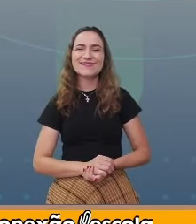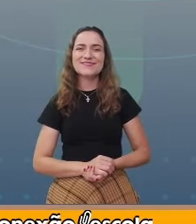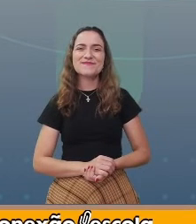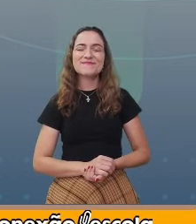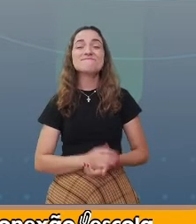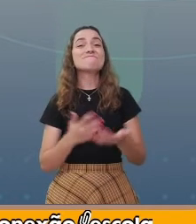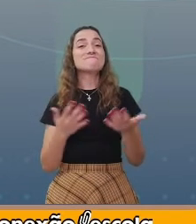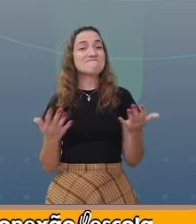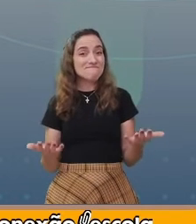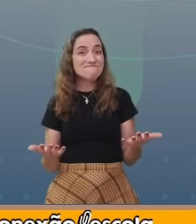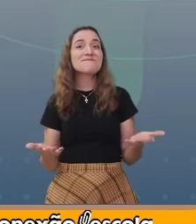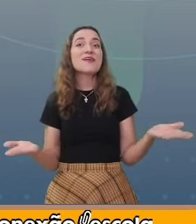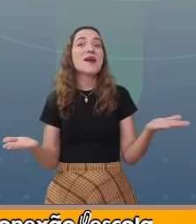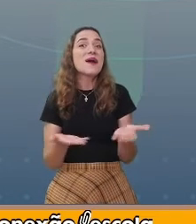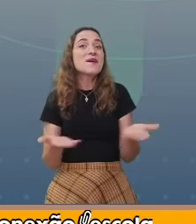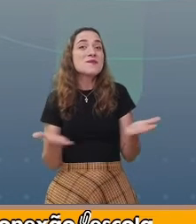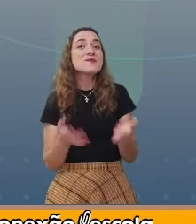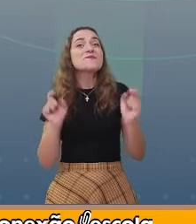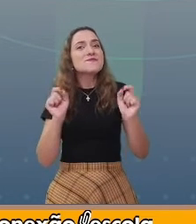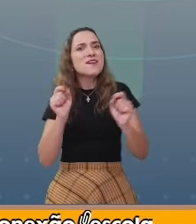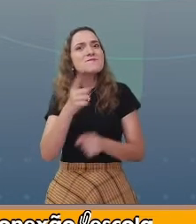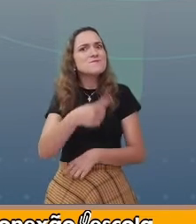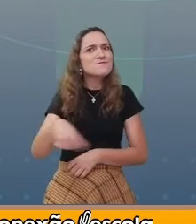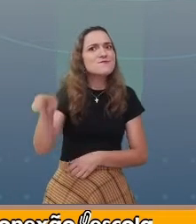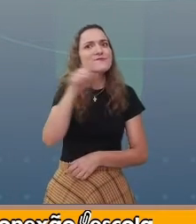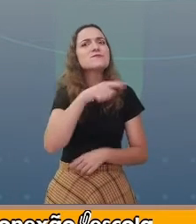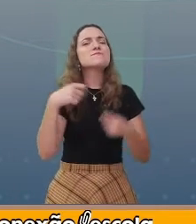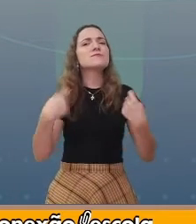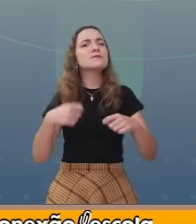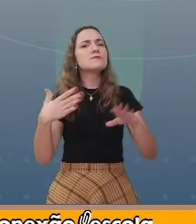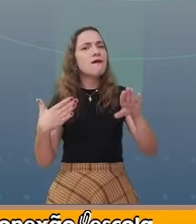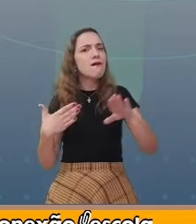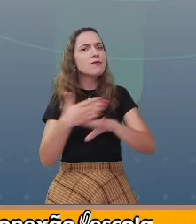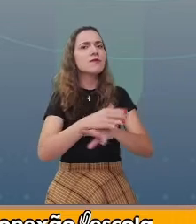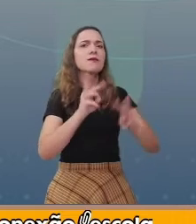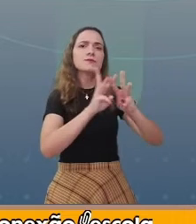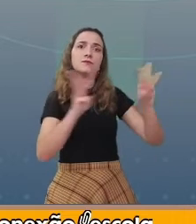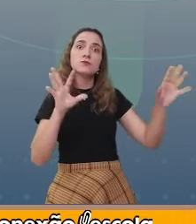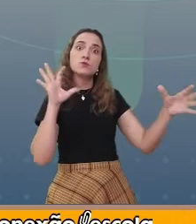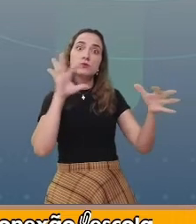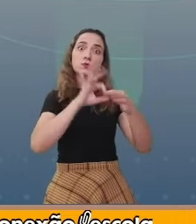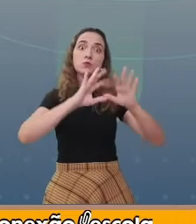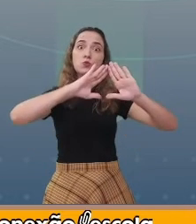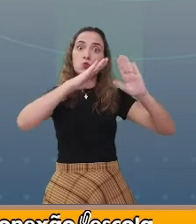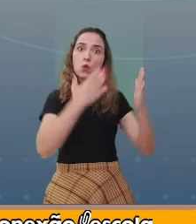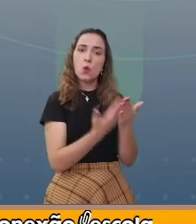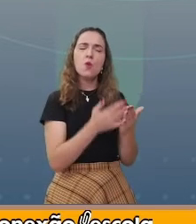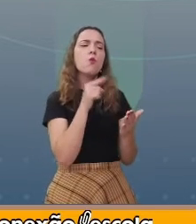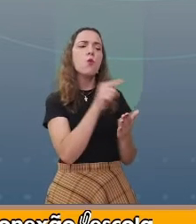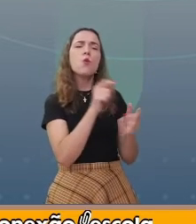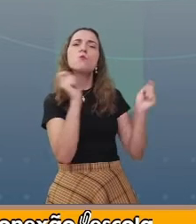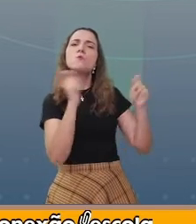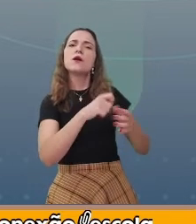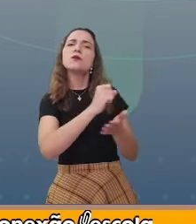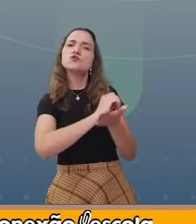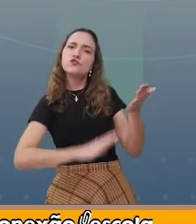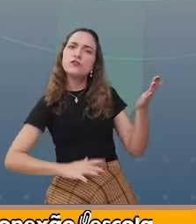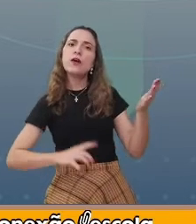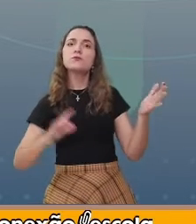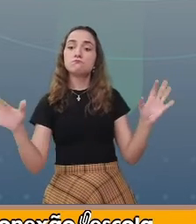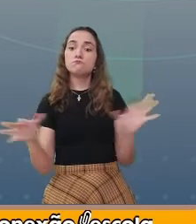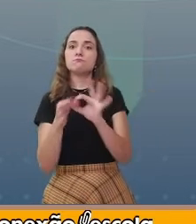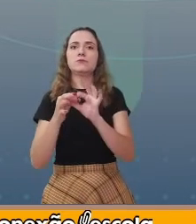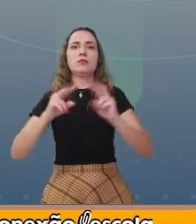Bom, agora você deve acessar o portal Conexão Escola e lá você vai encontrar a atividade proposta para